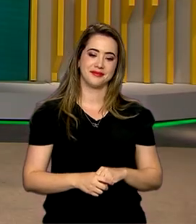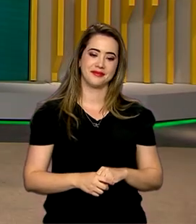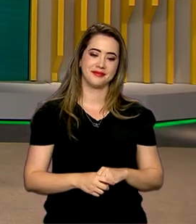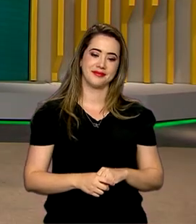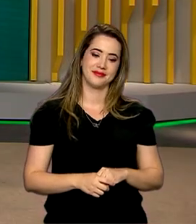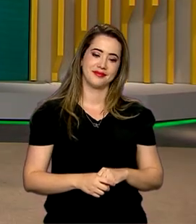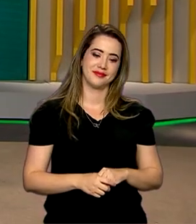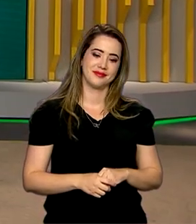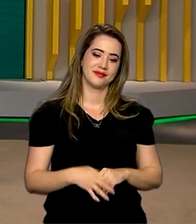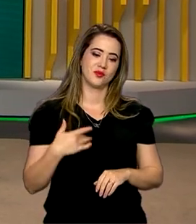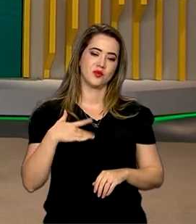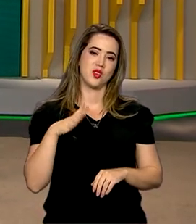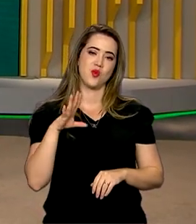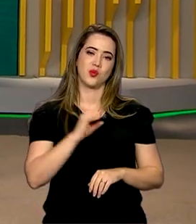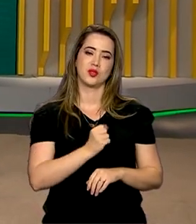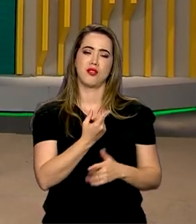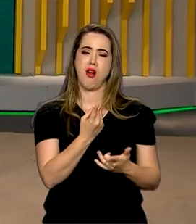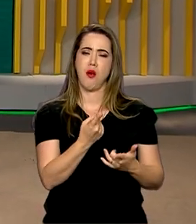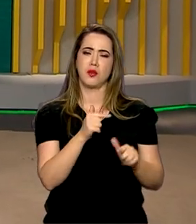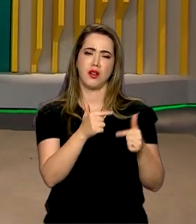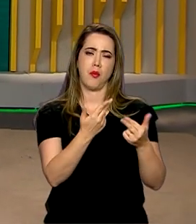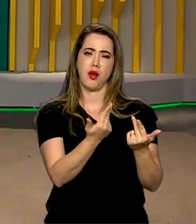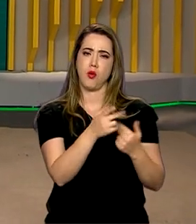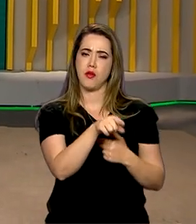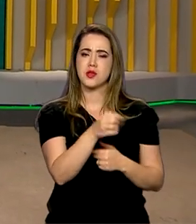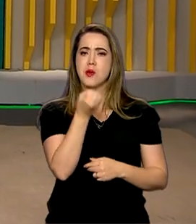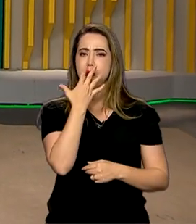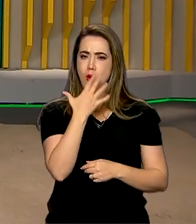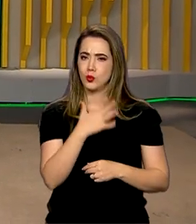Sou fã de iniciativas como essas, muito bacana. Realmente.